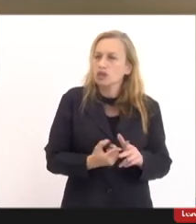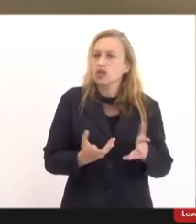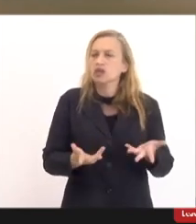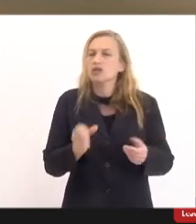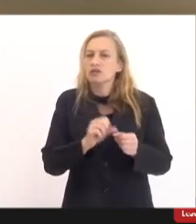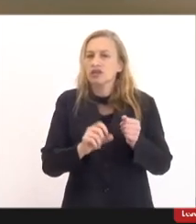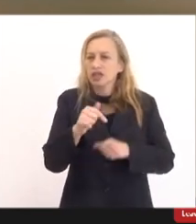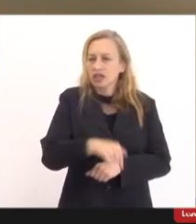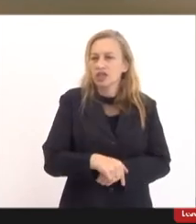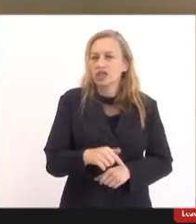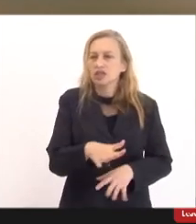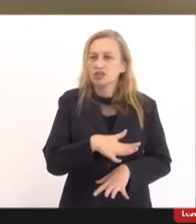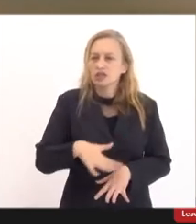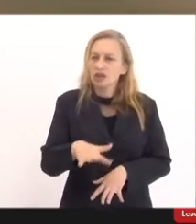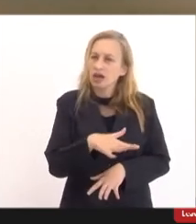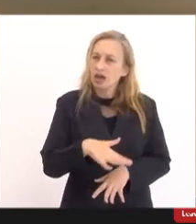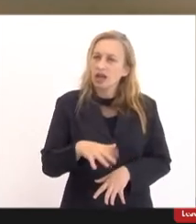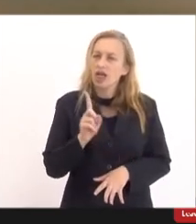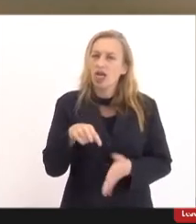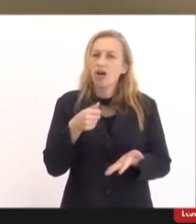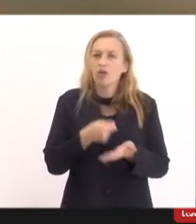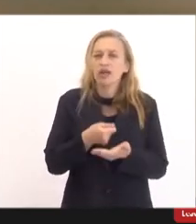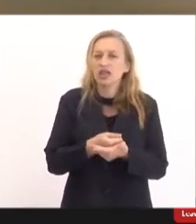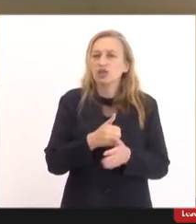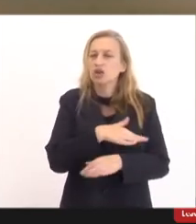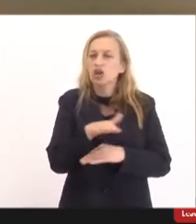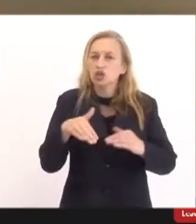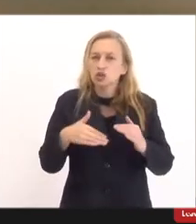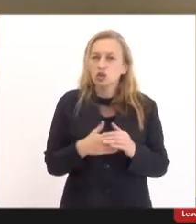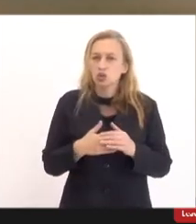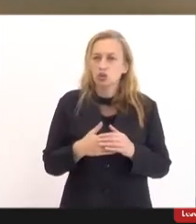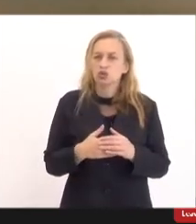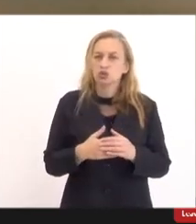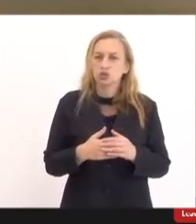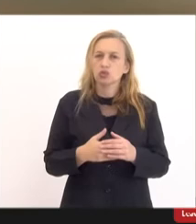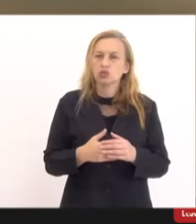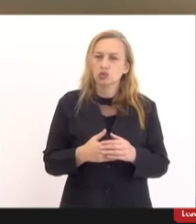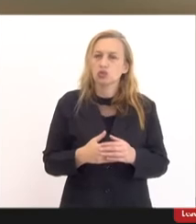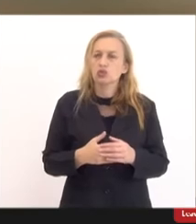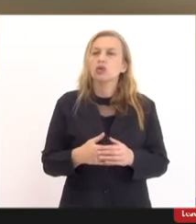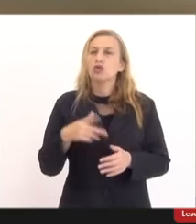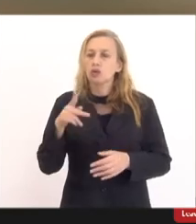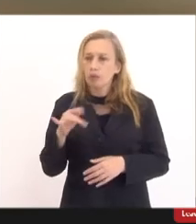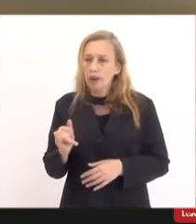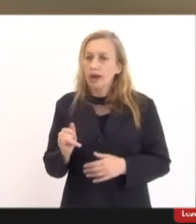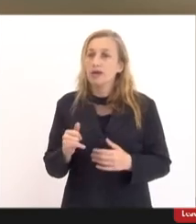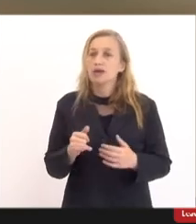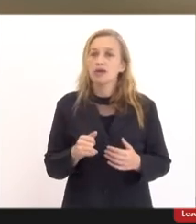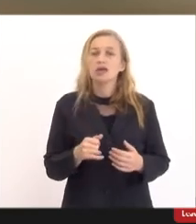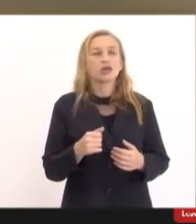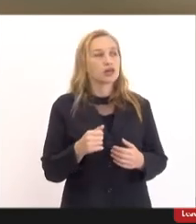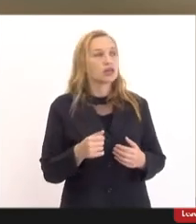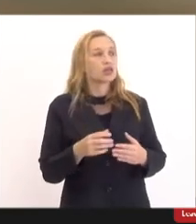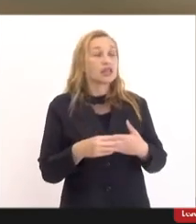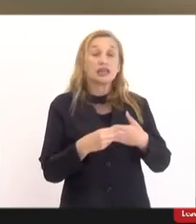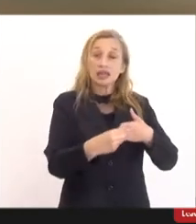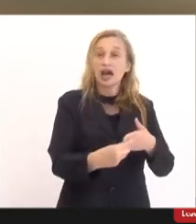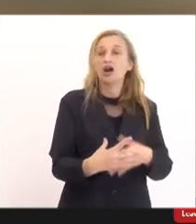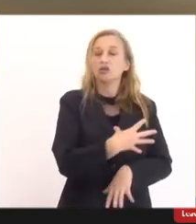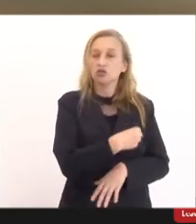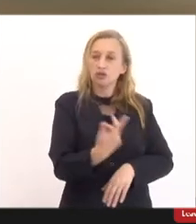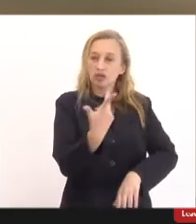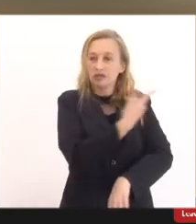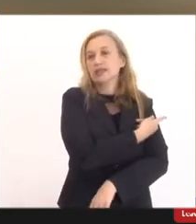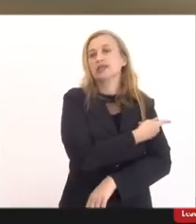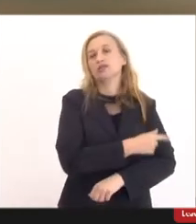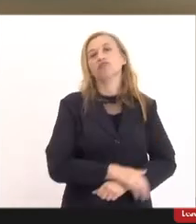aqui no nosso território, ela é obrigatória e todos os pais e responsáveis devem levar seus filhos à vacinação.